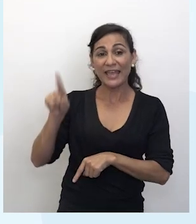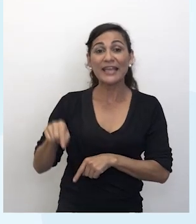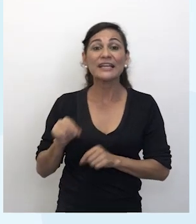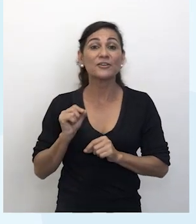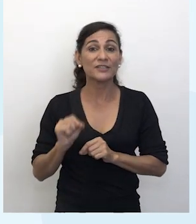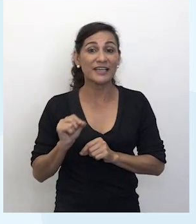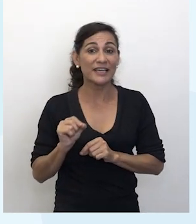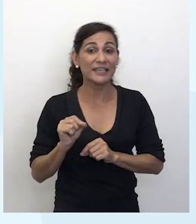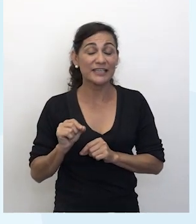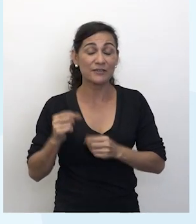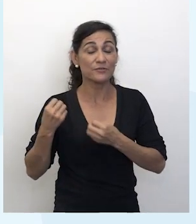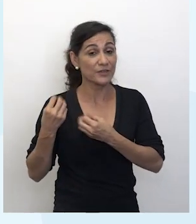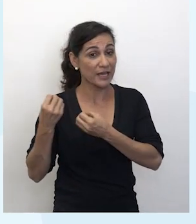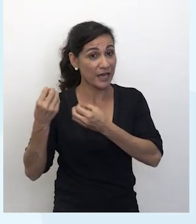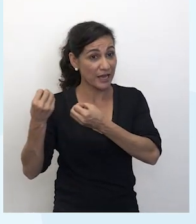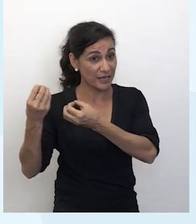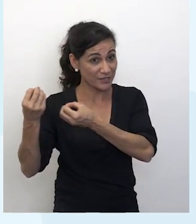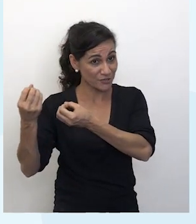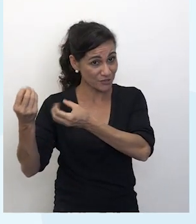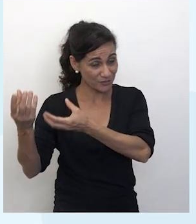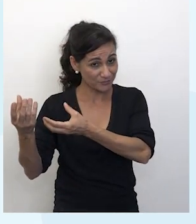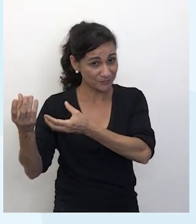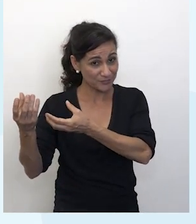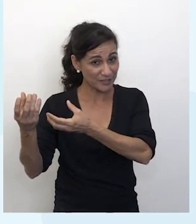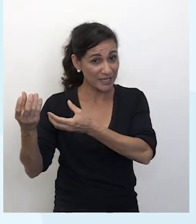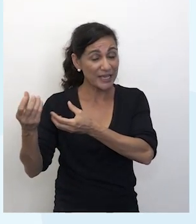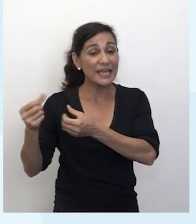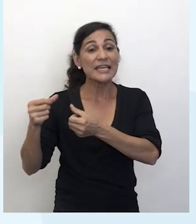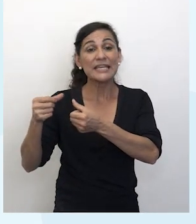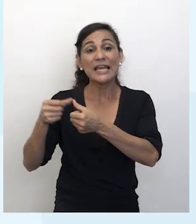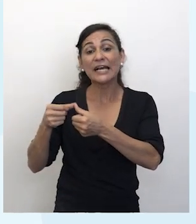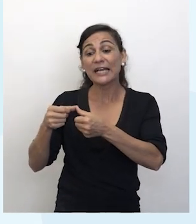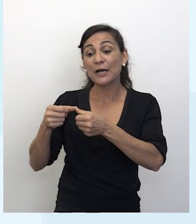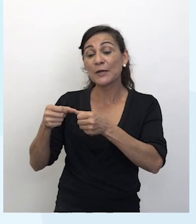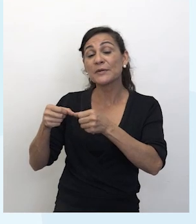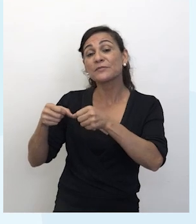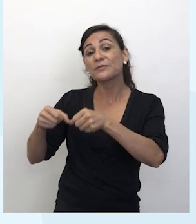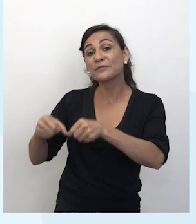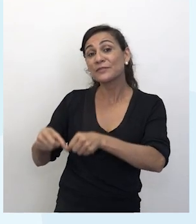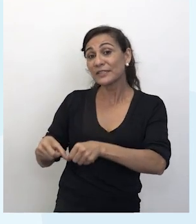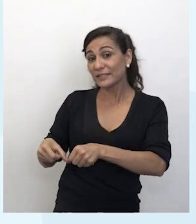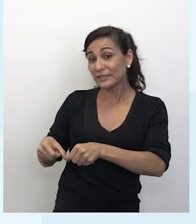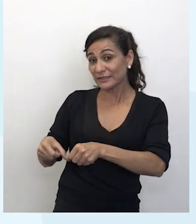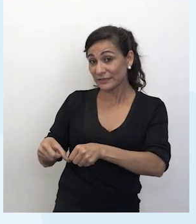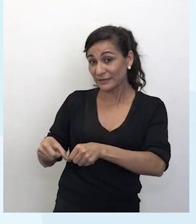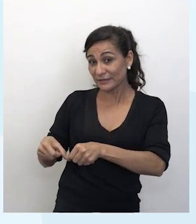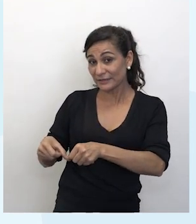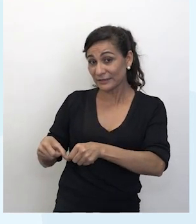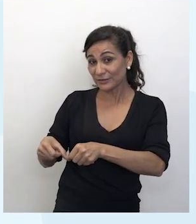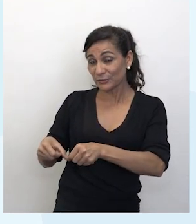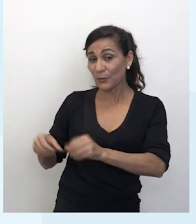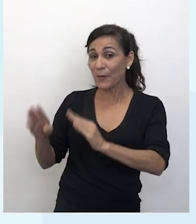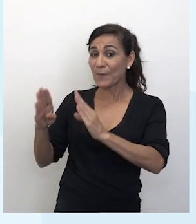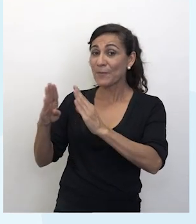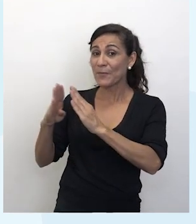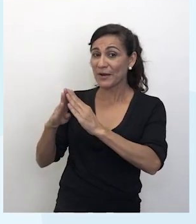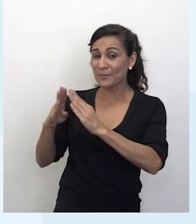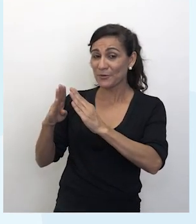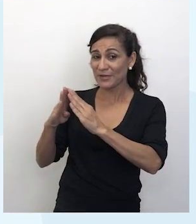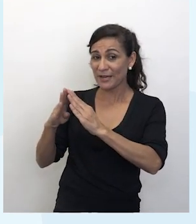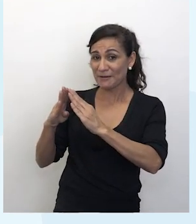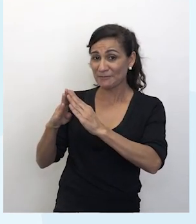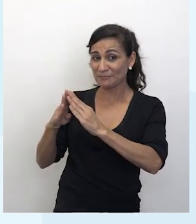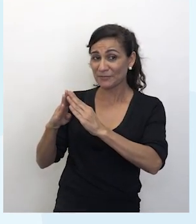aquele que viaja, né? E acaba se estabelecendo. Ele fica para morar em seu